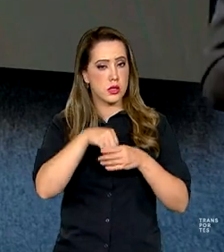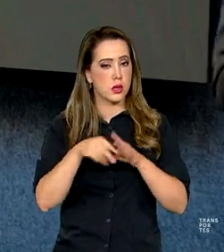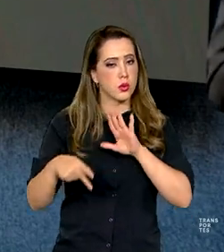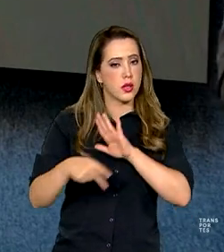brasileiros.